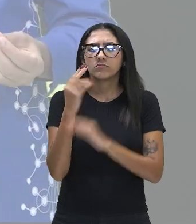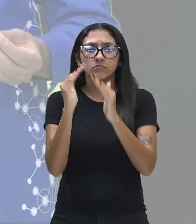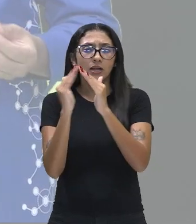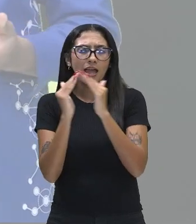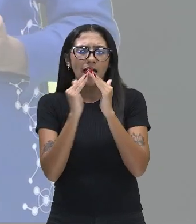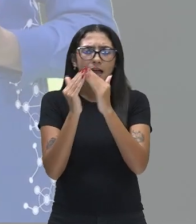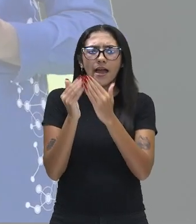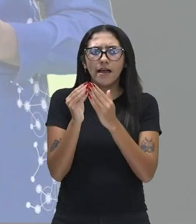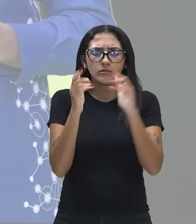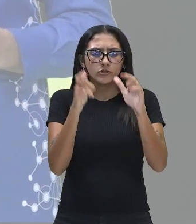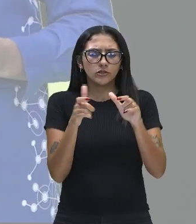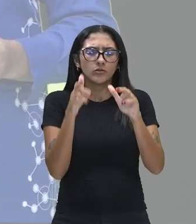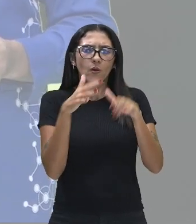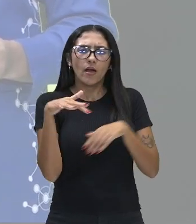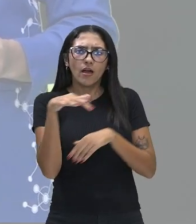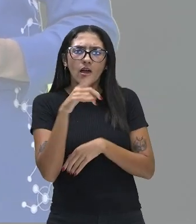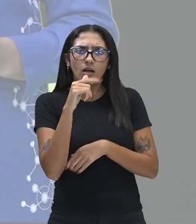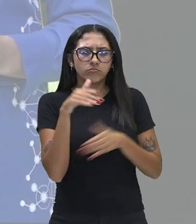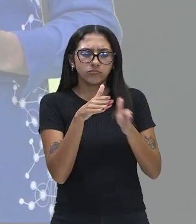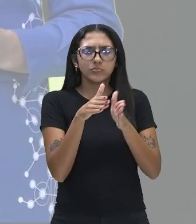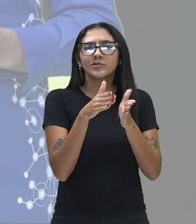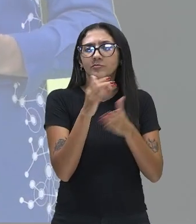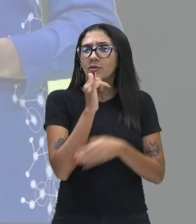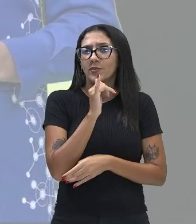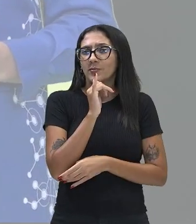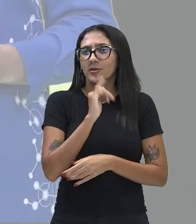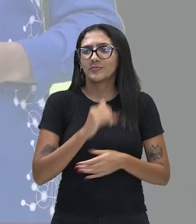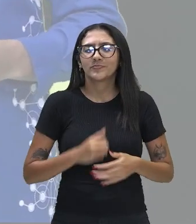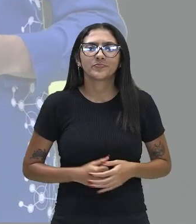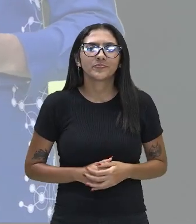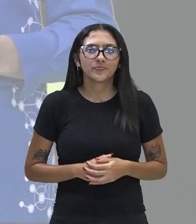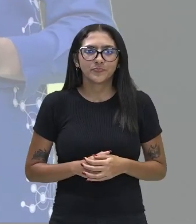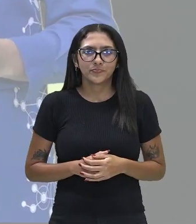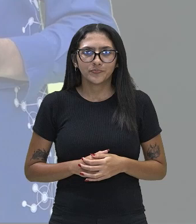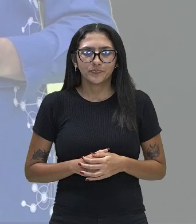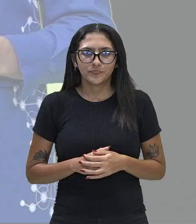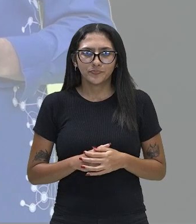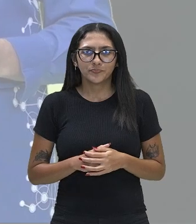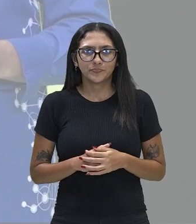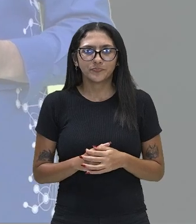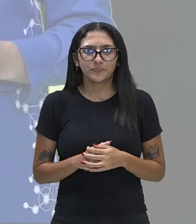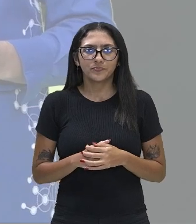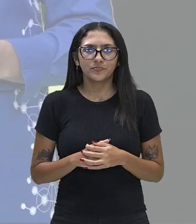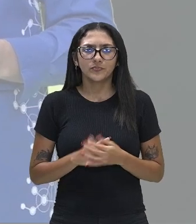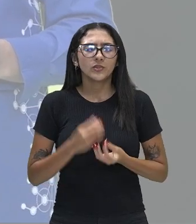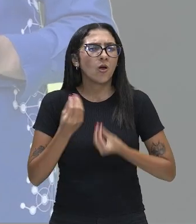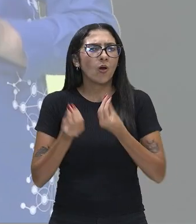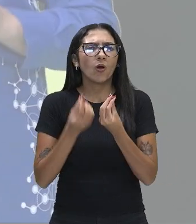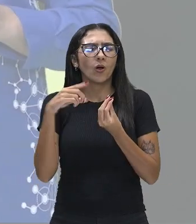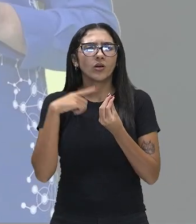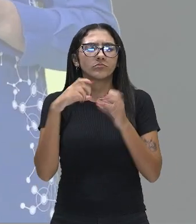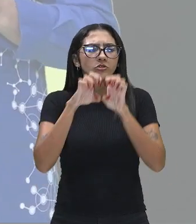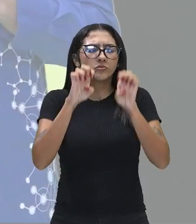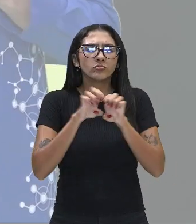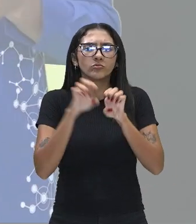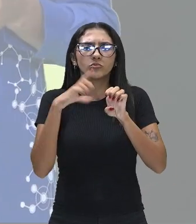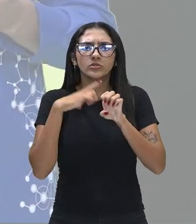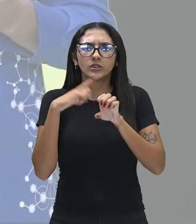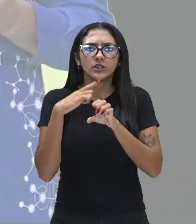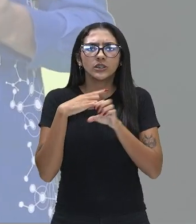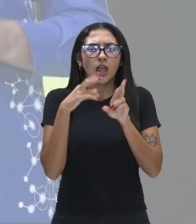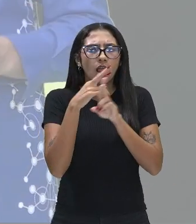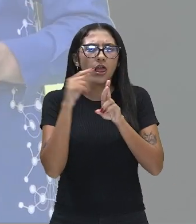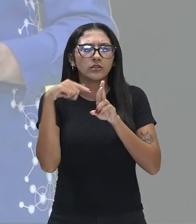paisagem, tá bom? Um rio, por exemplo. E quais são as células, Quais são as estruturas que estão envolvidas com esse processo de